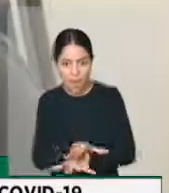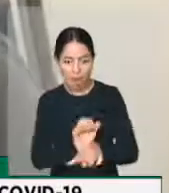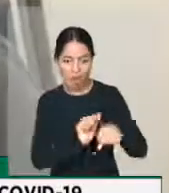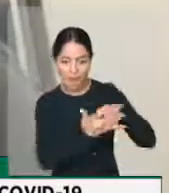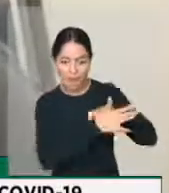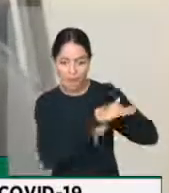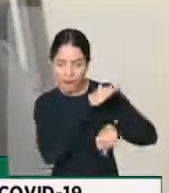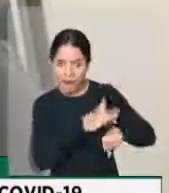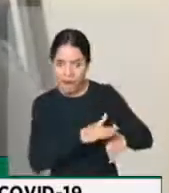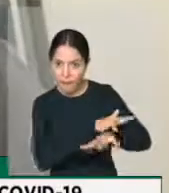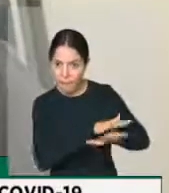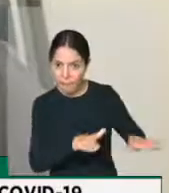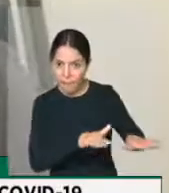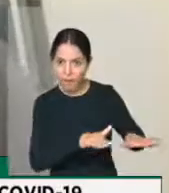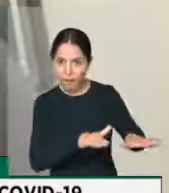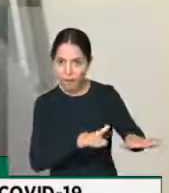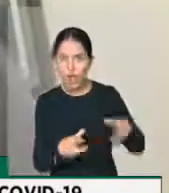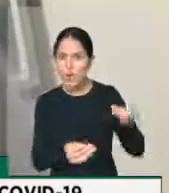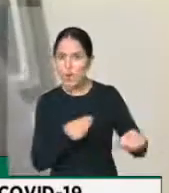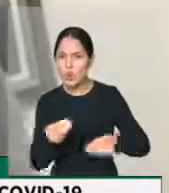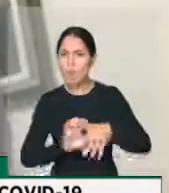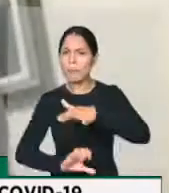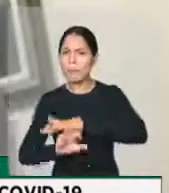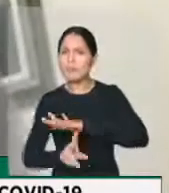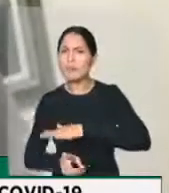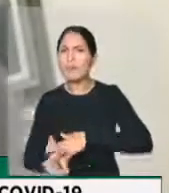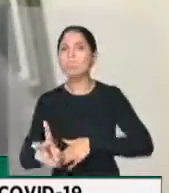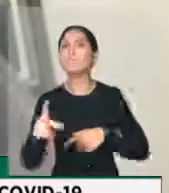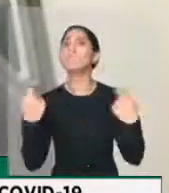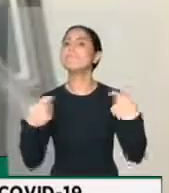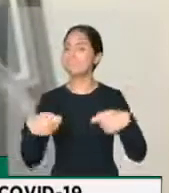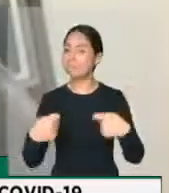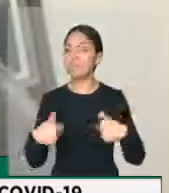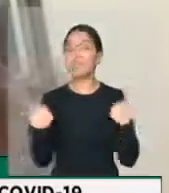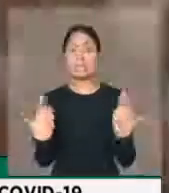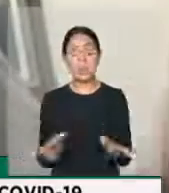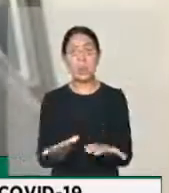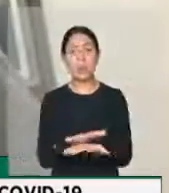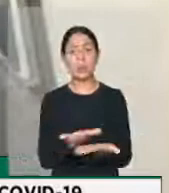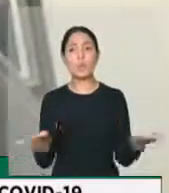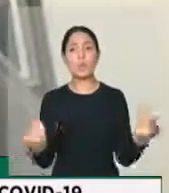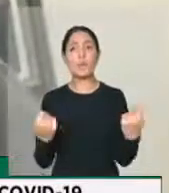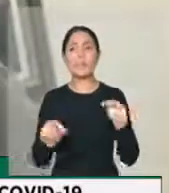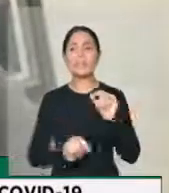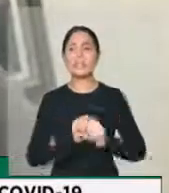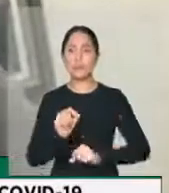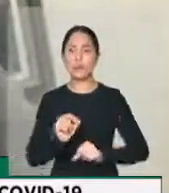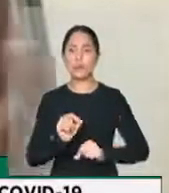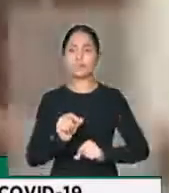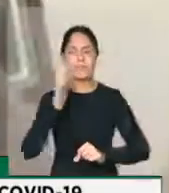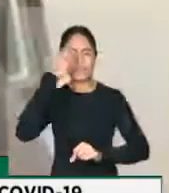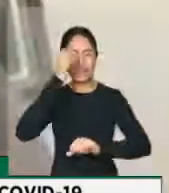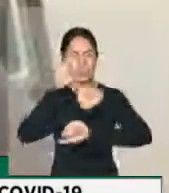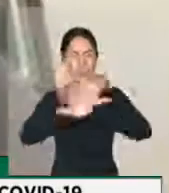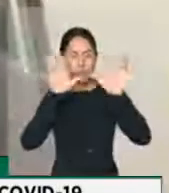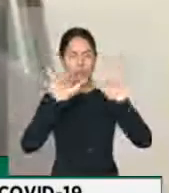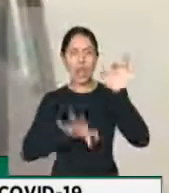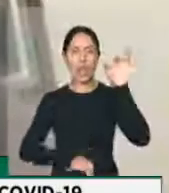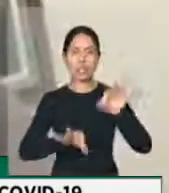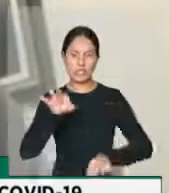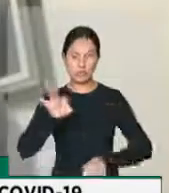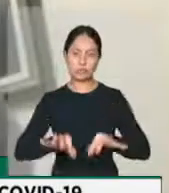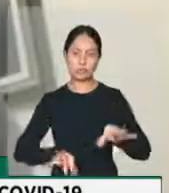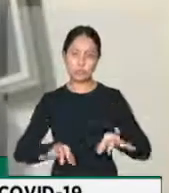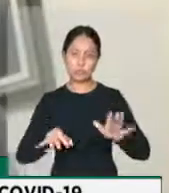demandar muito recurso, muita mudança de legislação, um novo entendimento jurídico de toda essa tempestade.